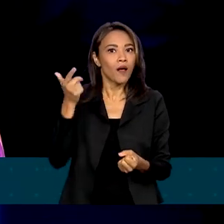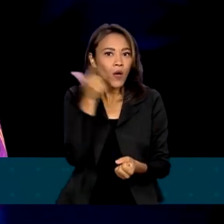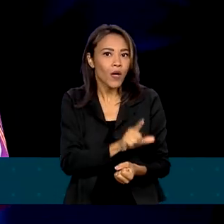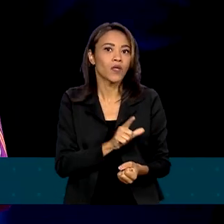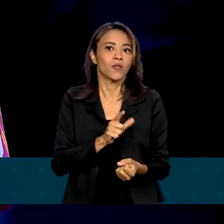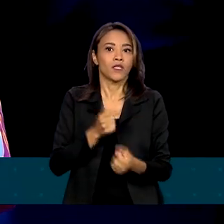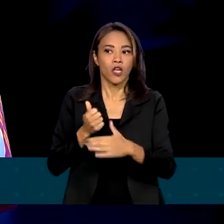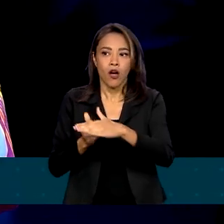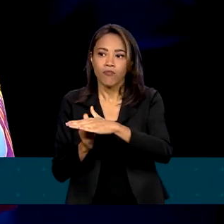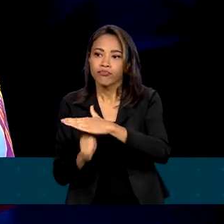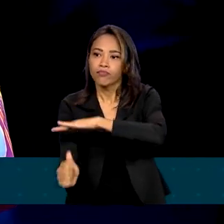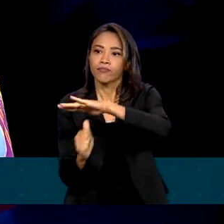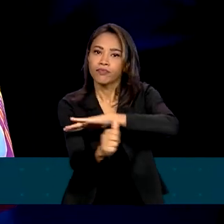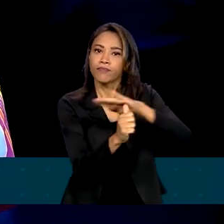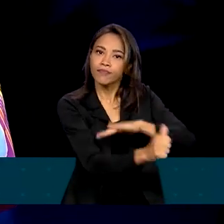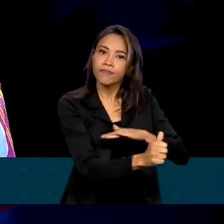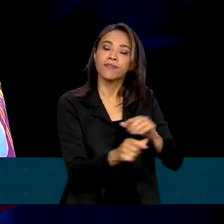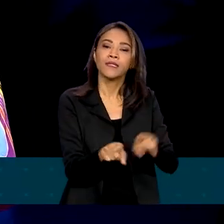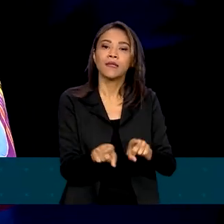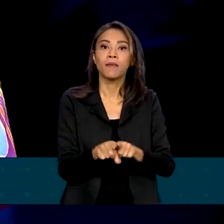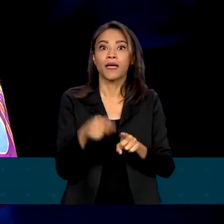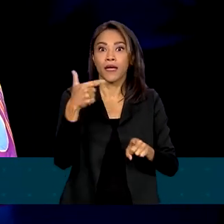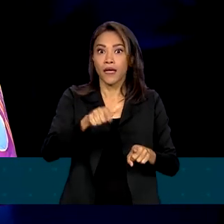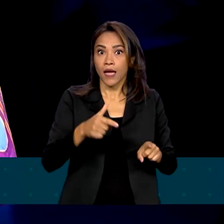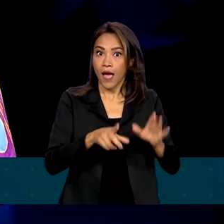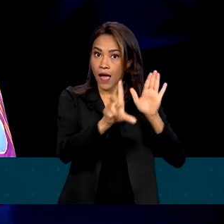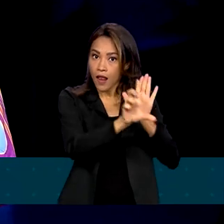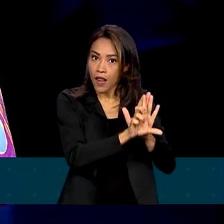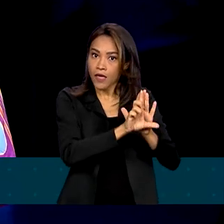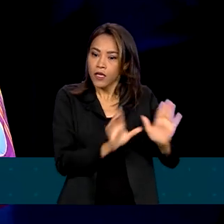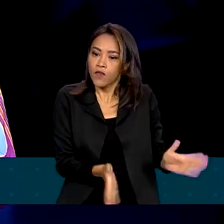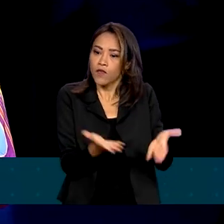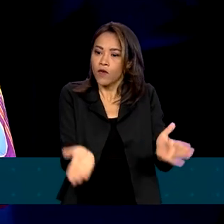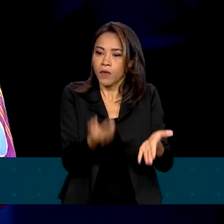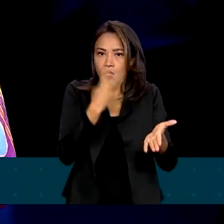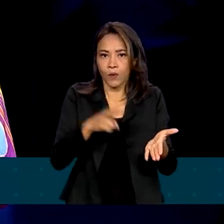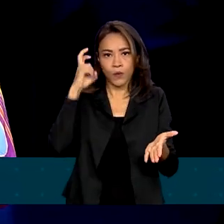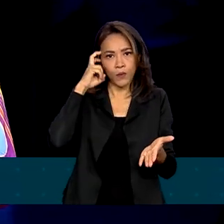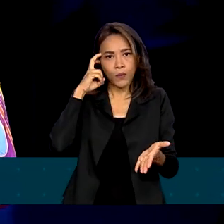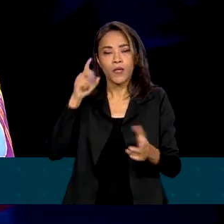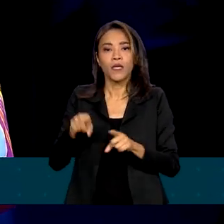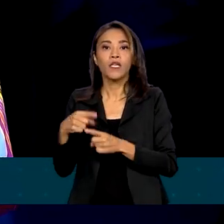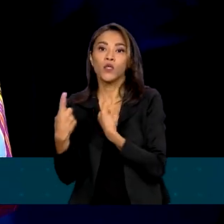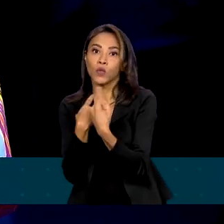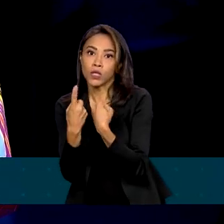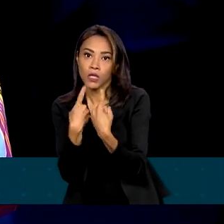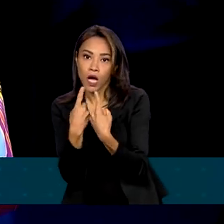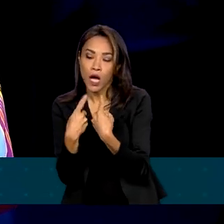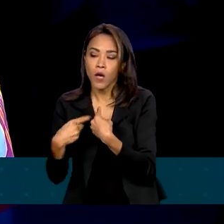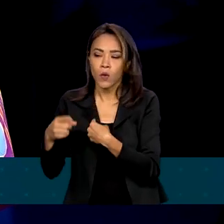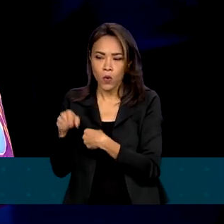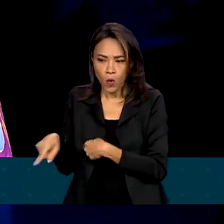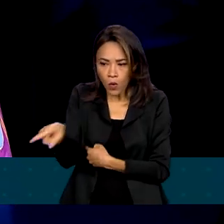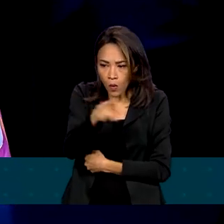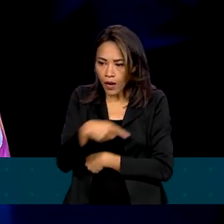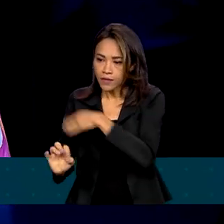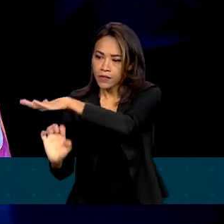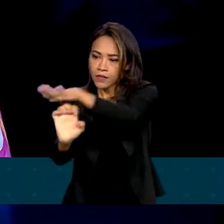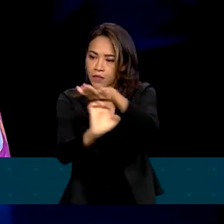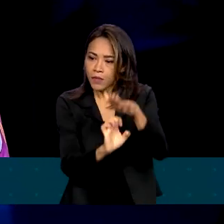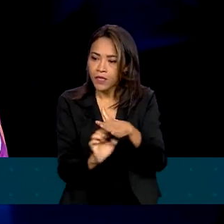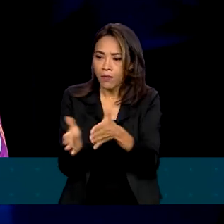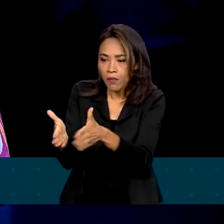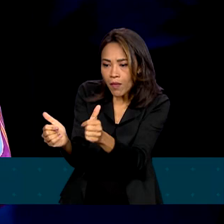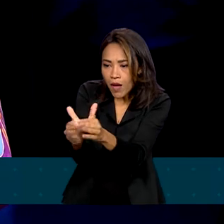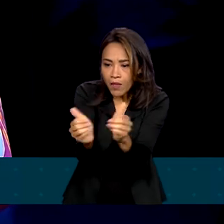A descentralização das leis de fomento à cultura e o diálogo que estabeleceremos com as empresas para cativar mais apoio